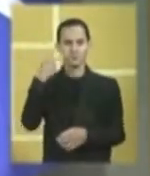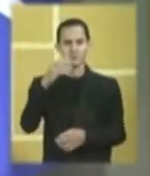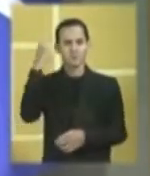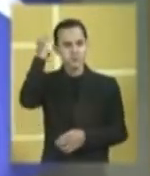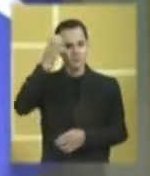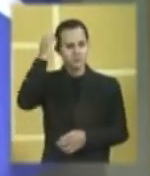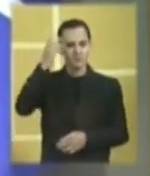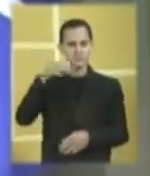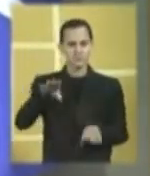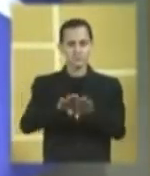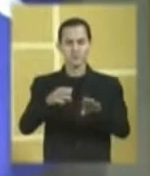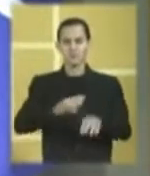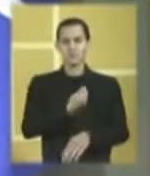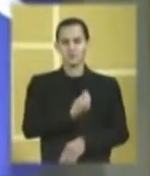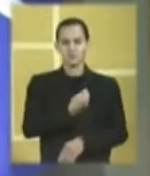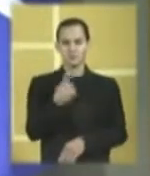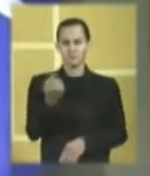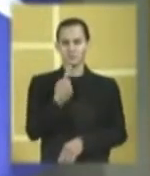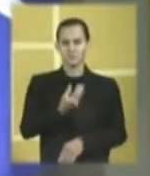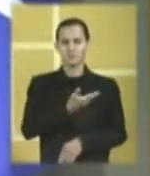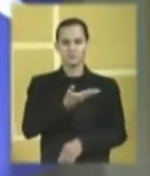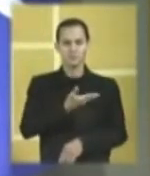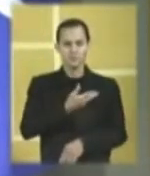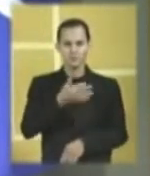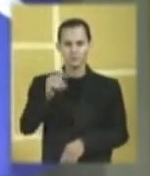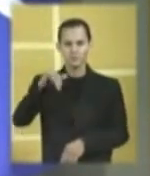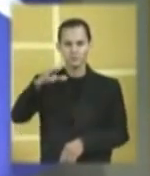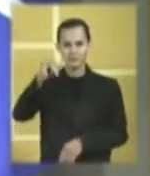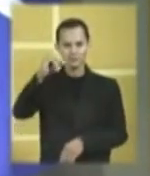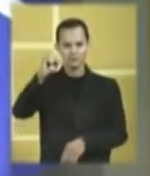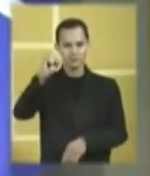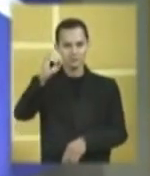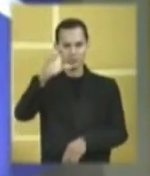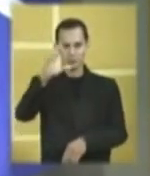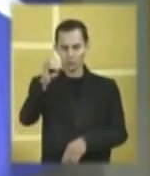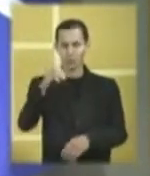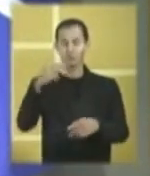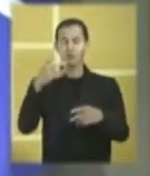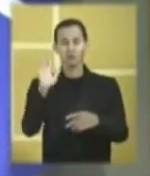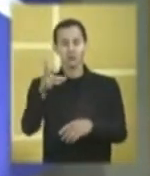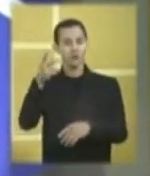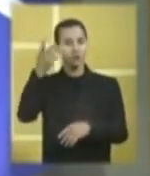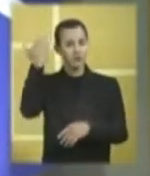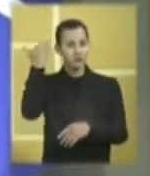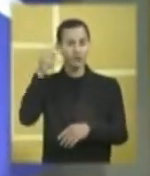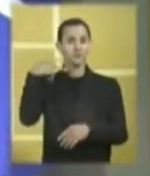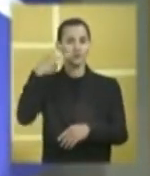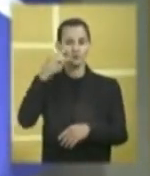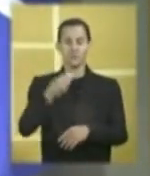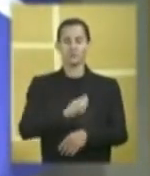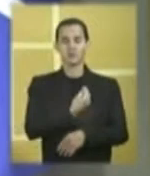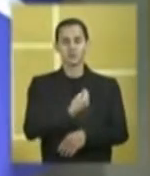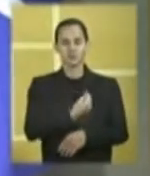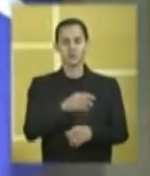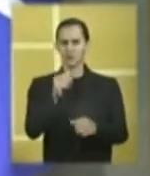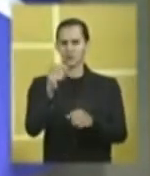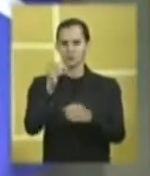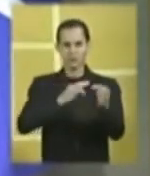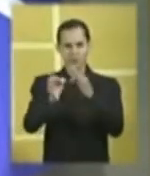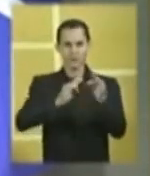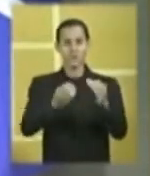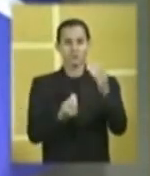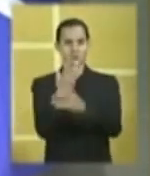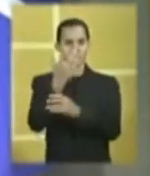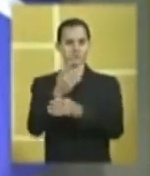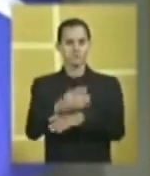Sérgio Moreno, inclusive, está aqui presente o nosso amigo, vereador Francisco. Coelho foi vereador dessa casa, que inclusive participa do programa há muito tempo, desde